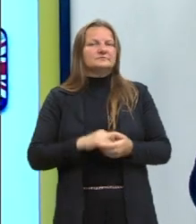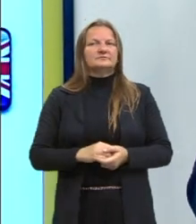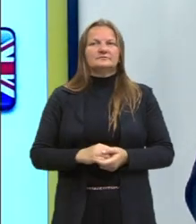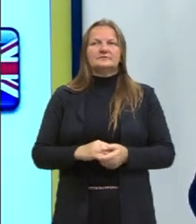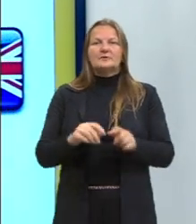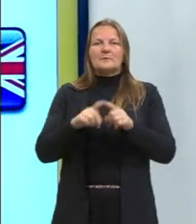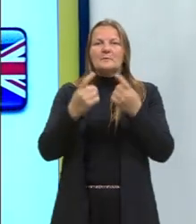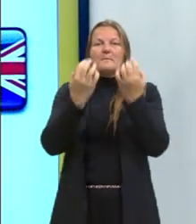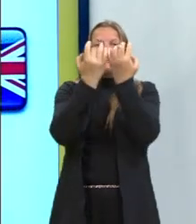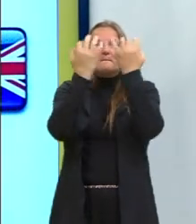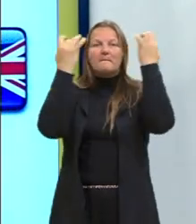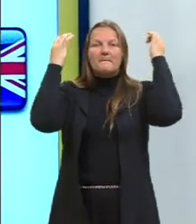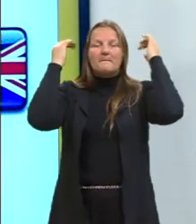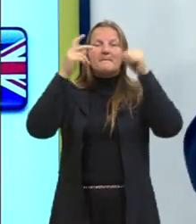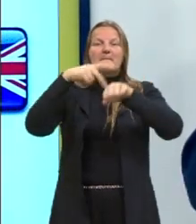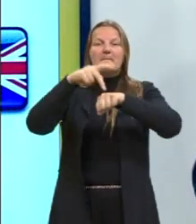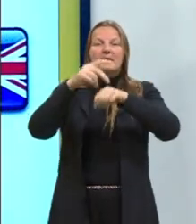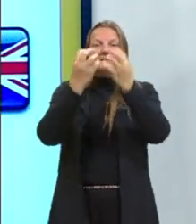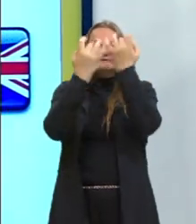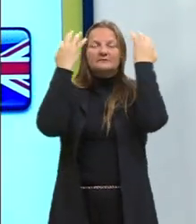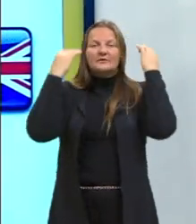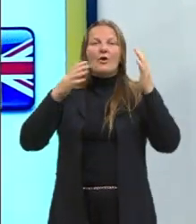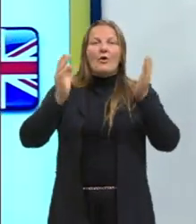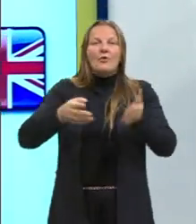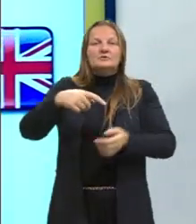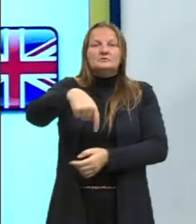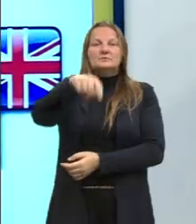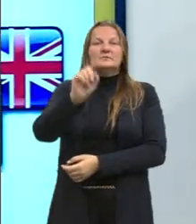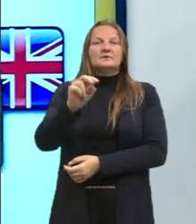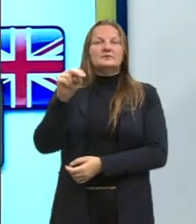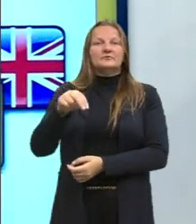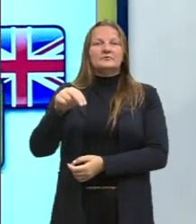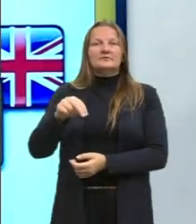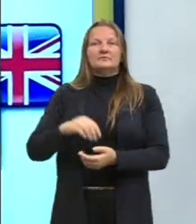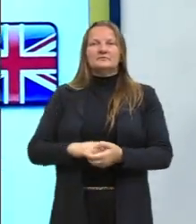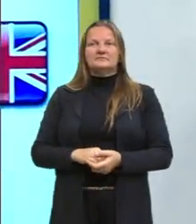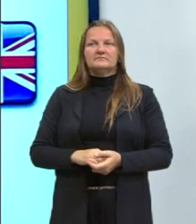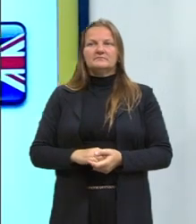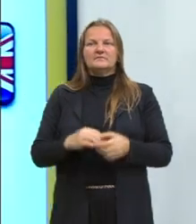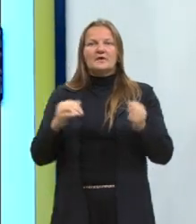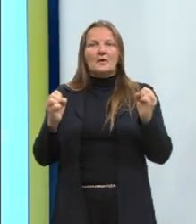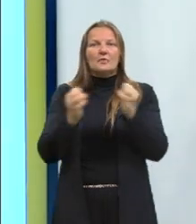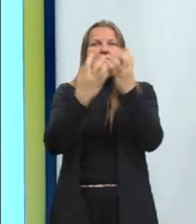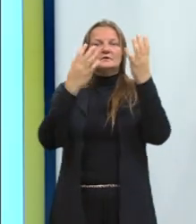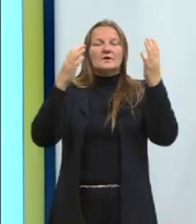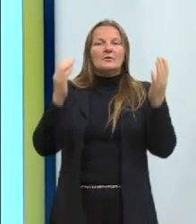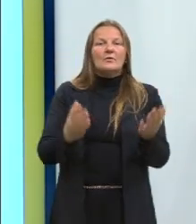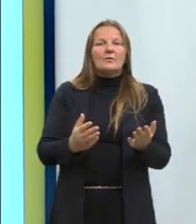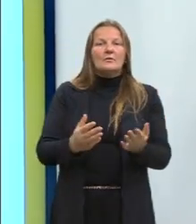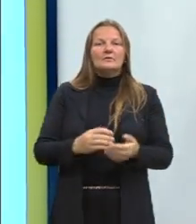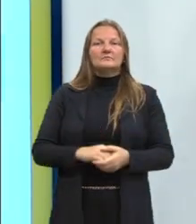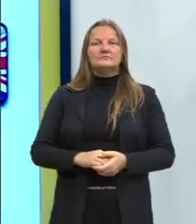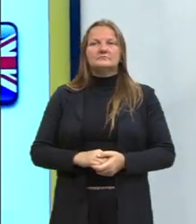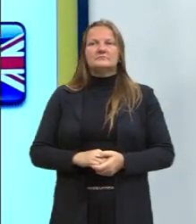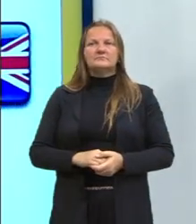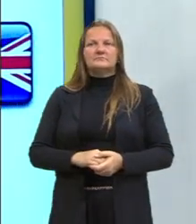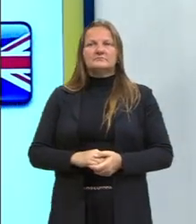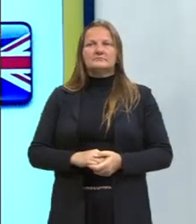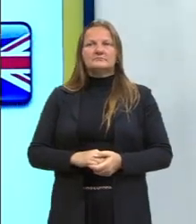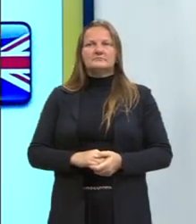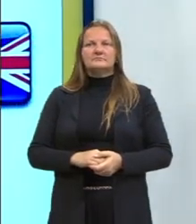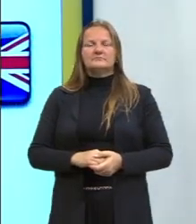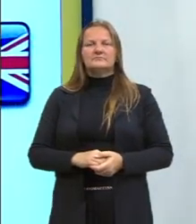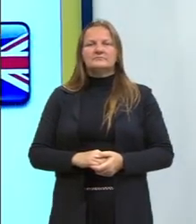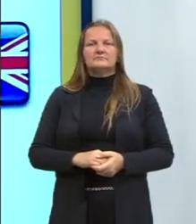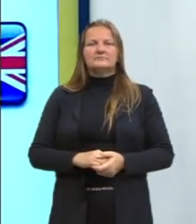mas hoje é dia 1º, 1º de novembro. Está acontecendo, justamente neste momento,